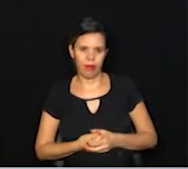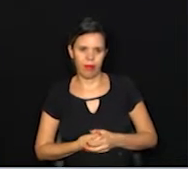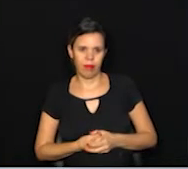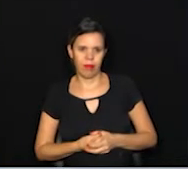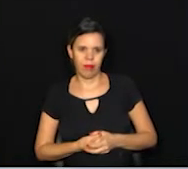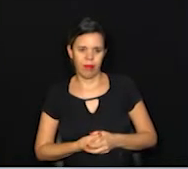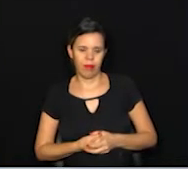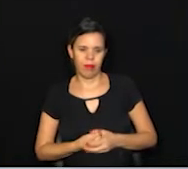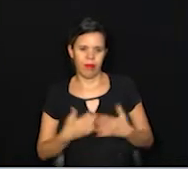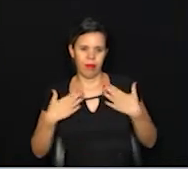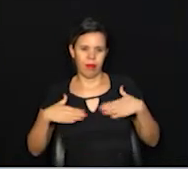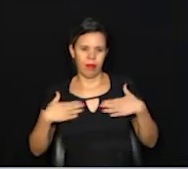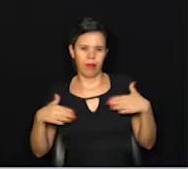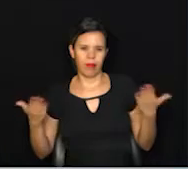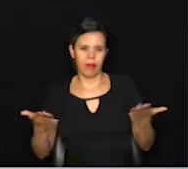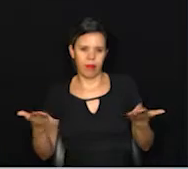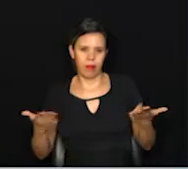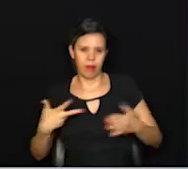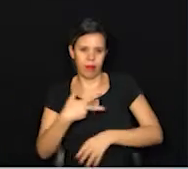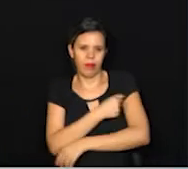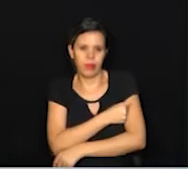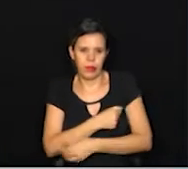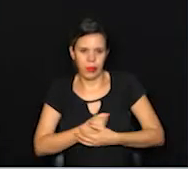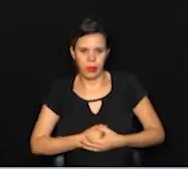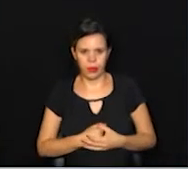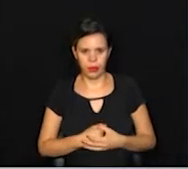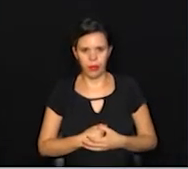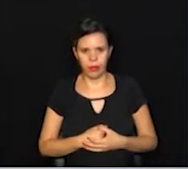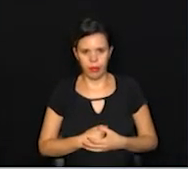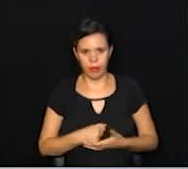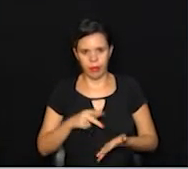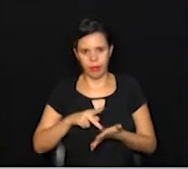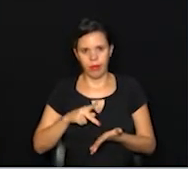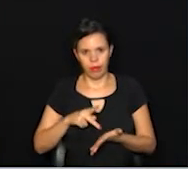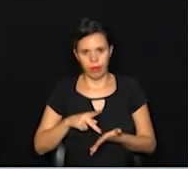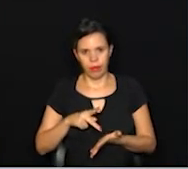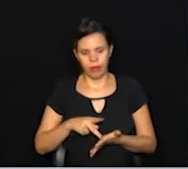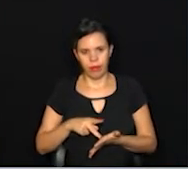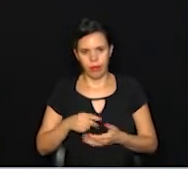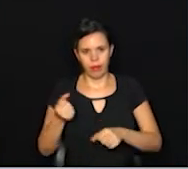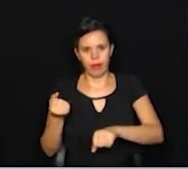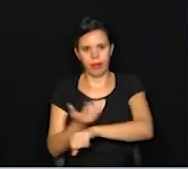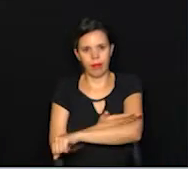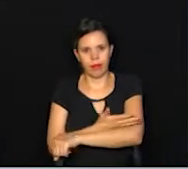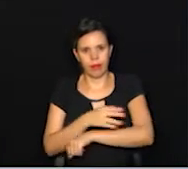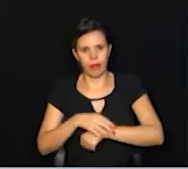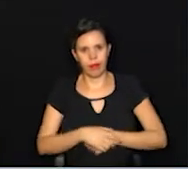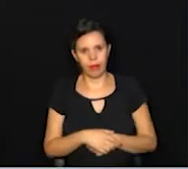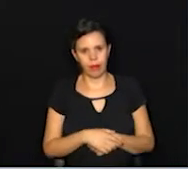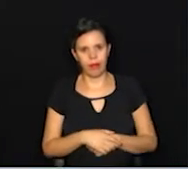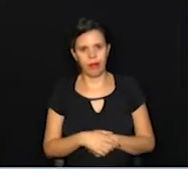Está mais tranquila hoje, tomando essa vacina? É, na verdade, estou bastante emocionada.